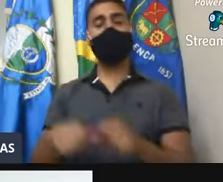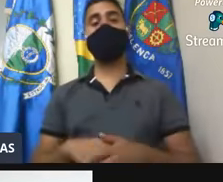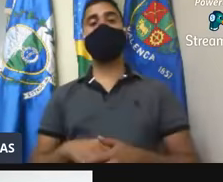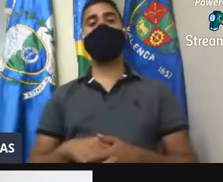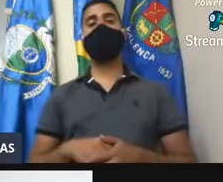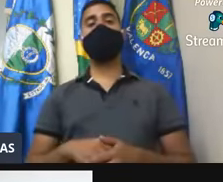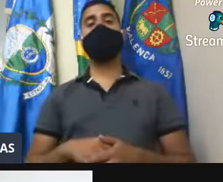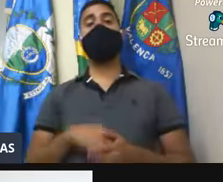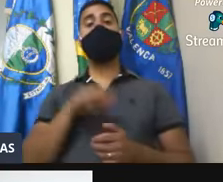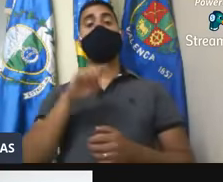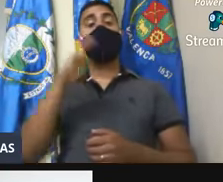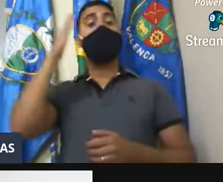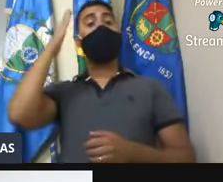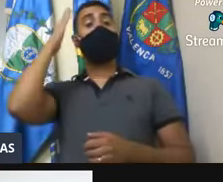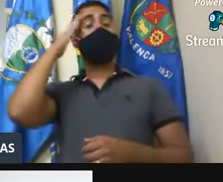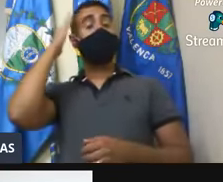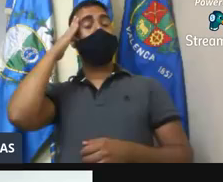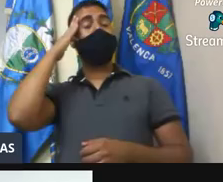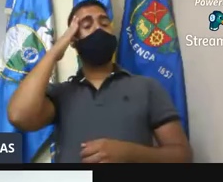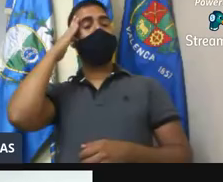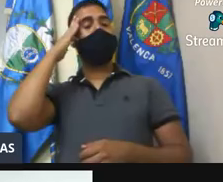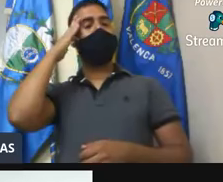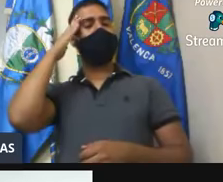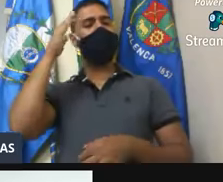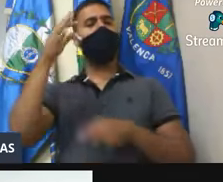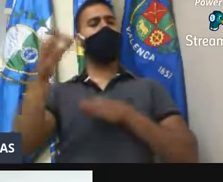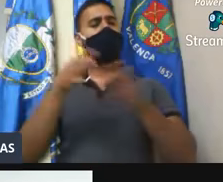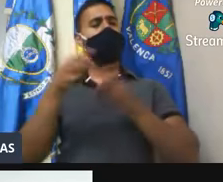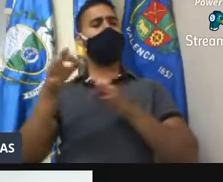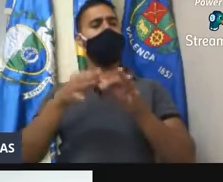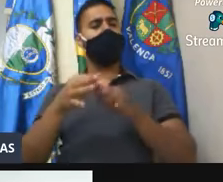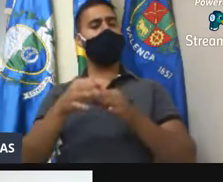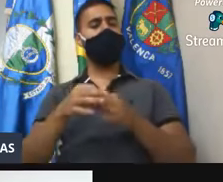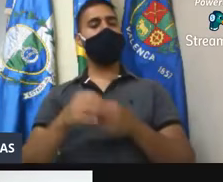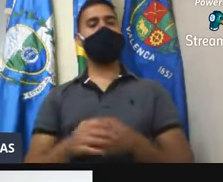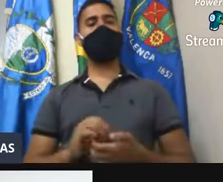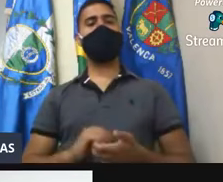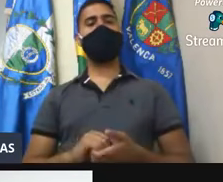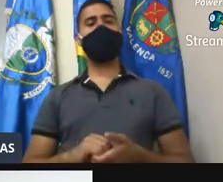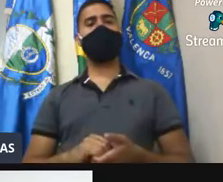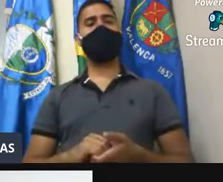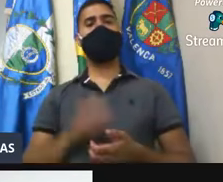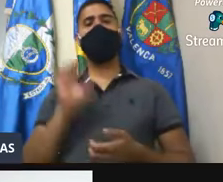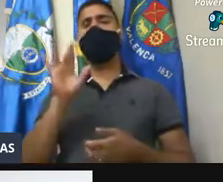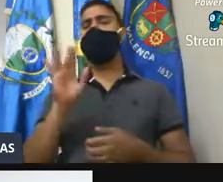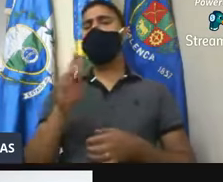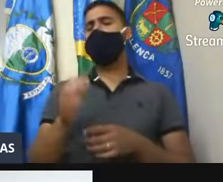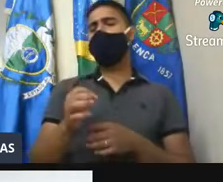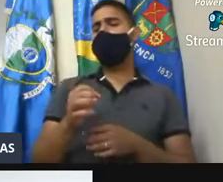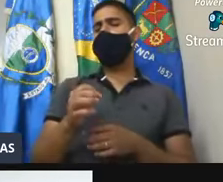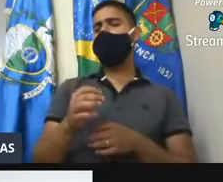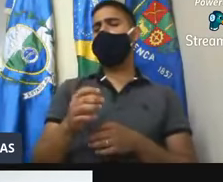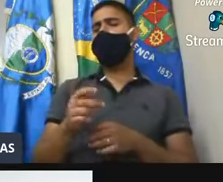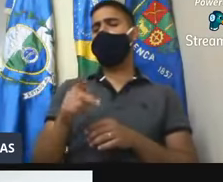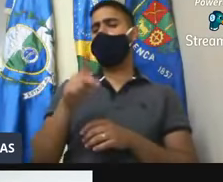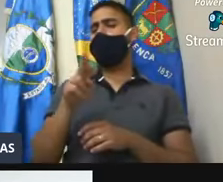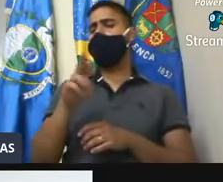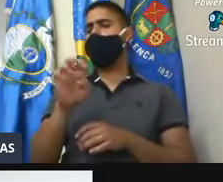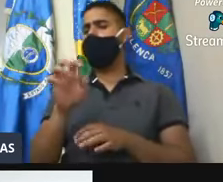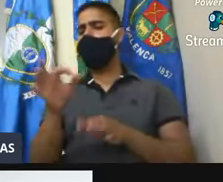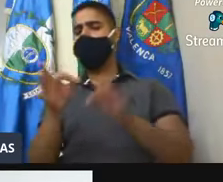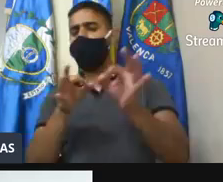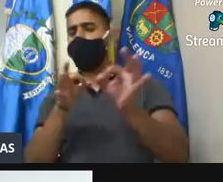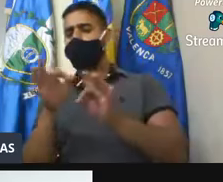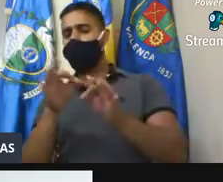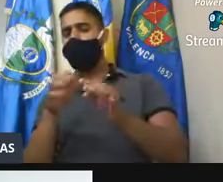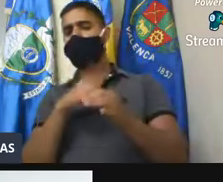vocês terem uma ideia, esse, esse orçamento já foi, né? Pré-planejado, que é tudo, não é, não é projeto agora, agora você tem